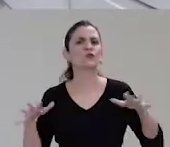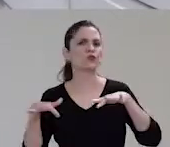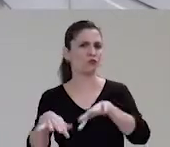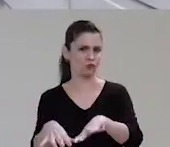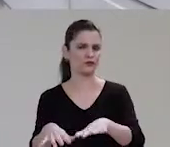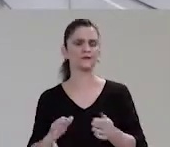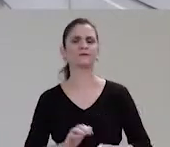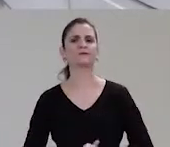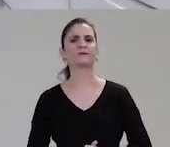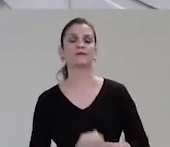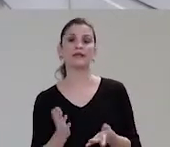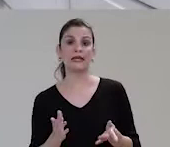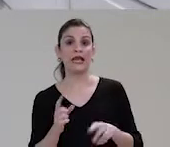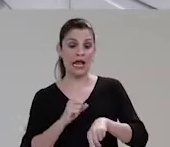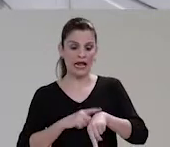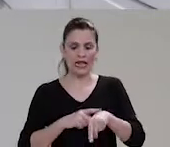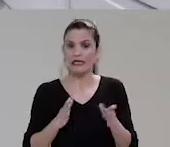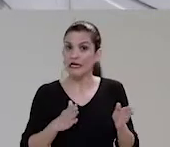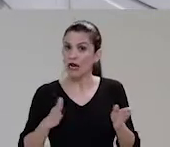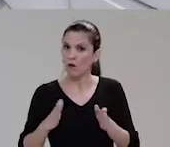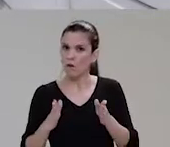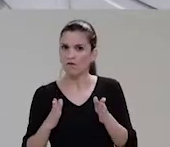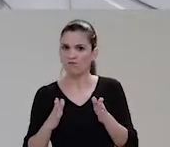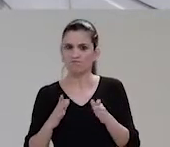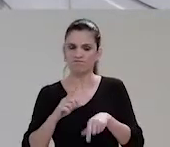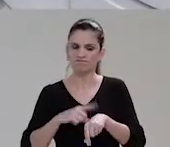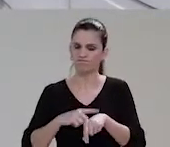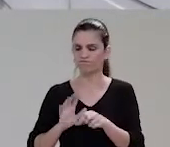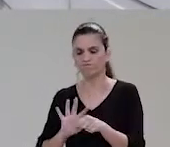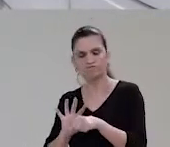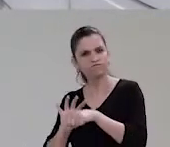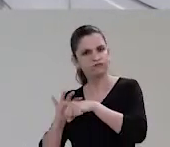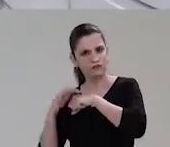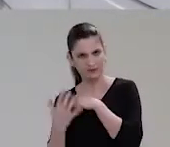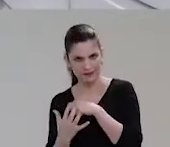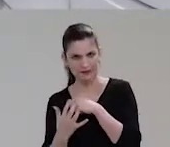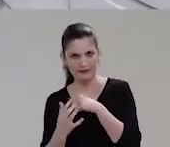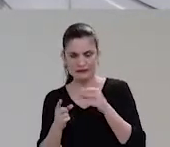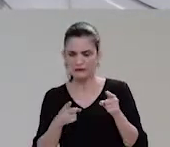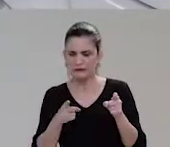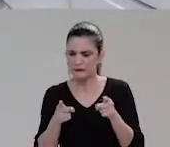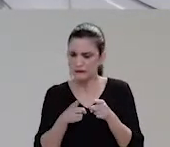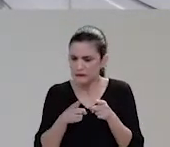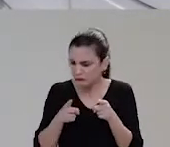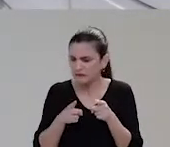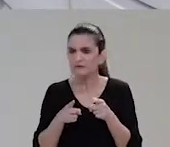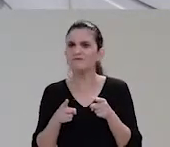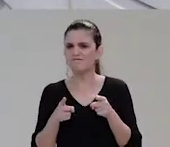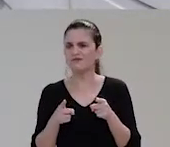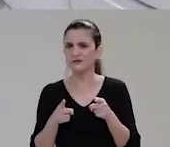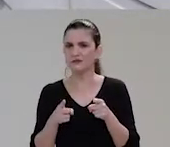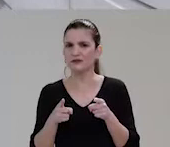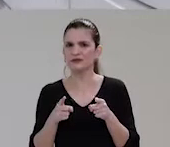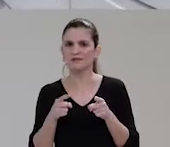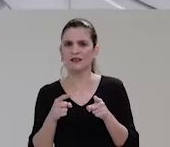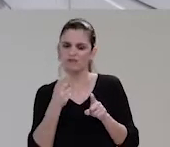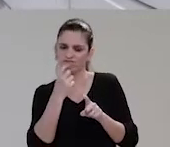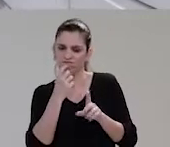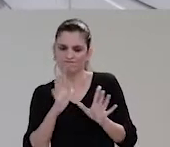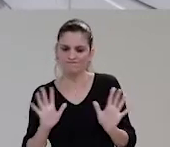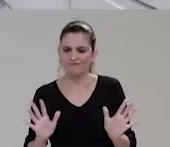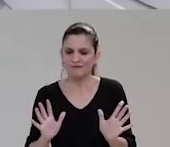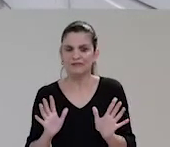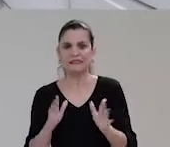todo e qualquer cidadão. Infelizmente, nesse momento estamos vivendo um período curto, e eu espero que seja curto,